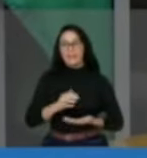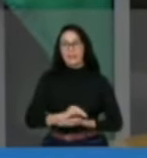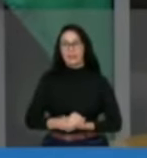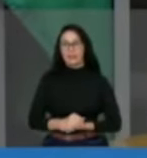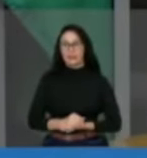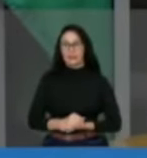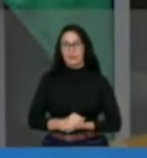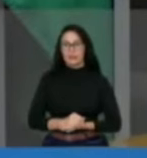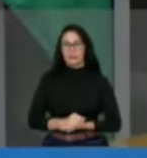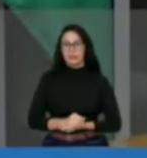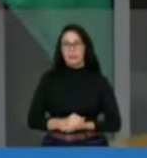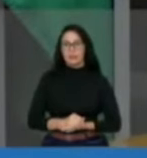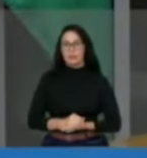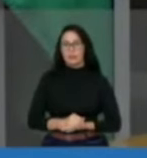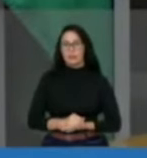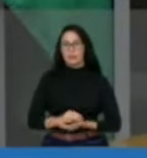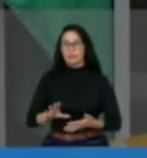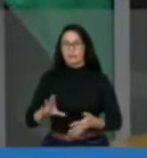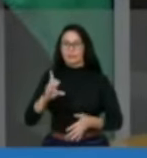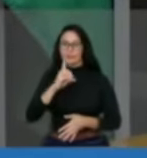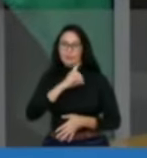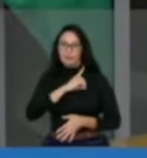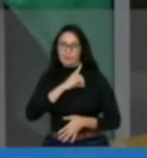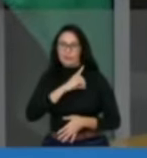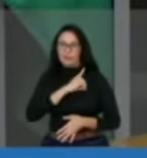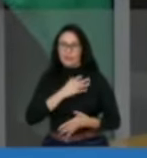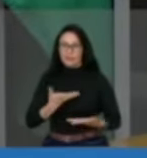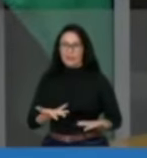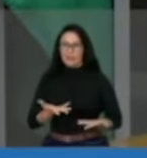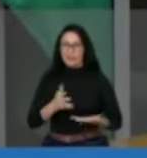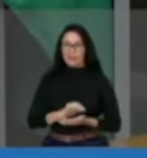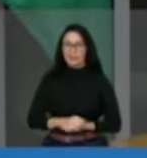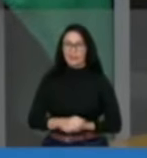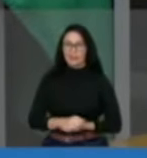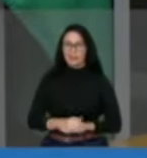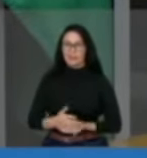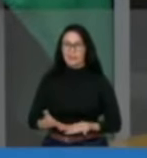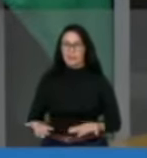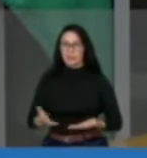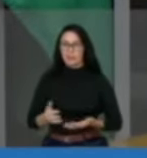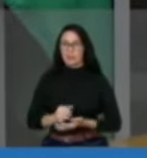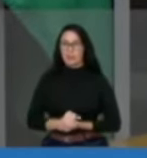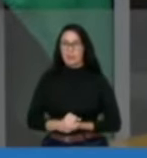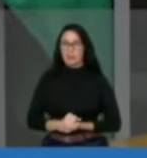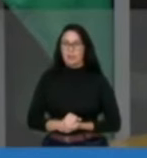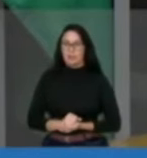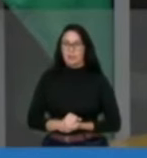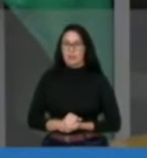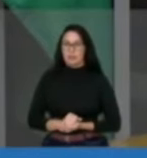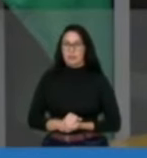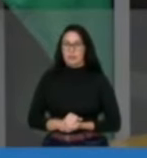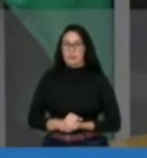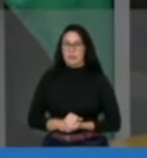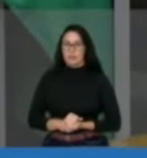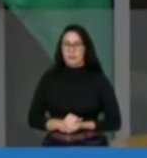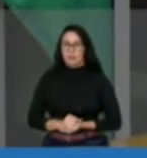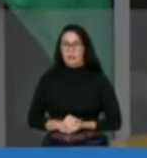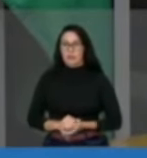do delegado da Polícia Federal, que é o diretor da Polícia Federal no Brasil, aparelhamento, deputada Bia Kicis, da Polícia Federal.